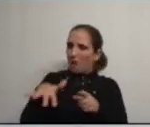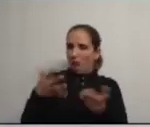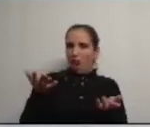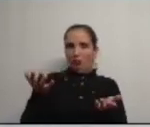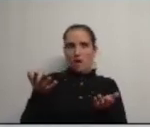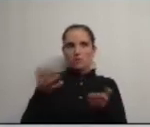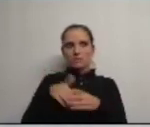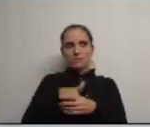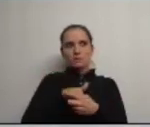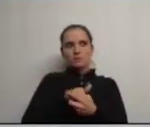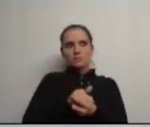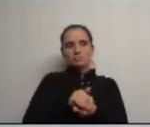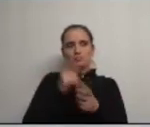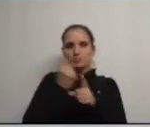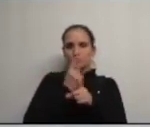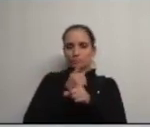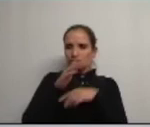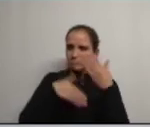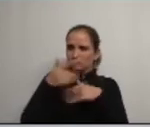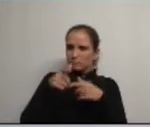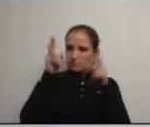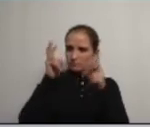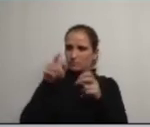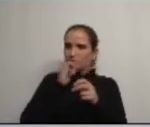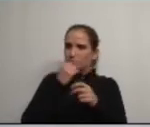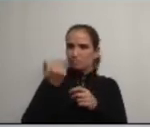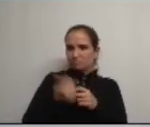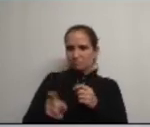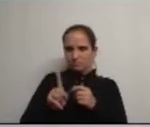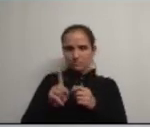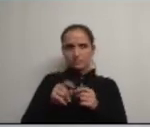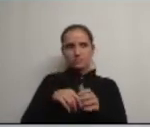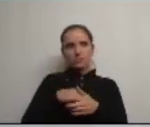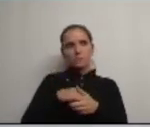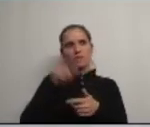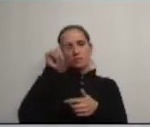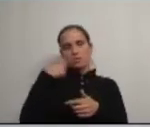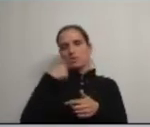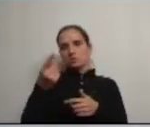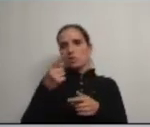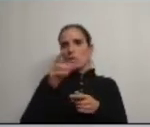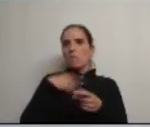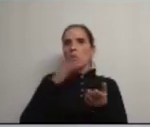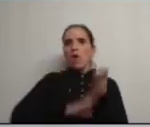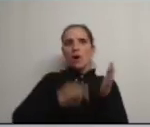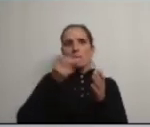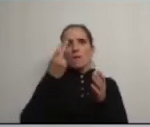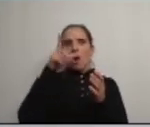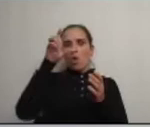governo ao avançar com este termo e com este secretismo quero também dizer ao meu colega Paulo Matos